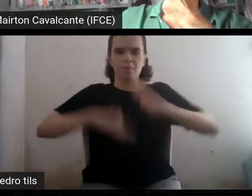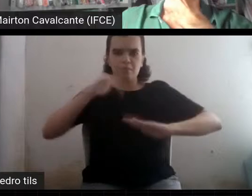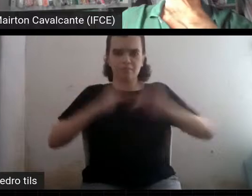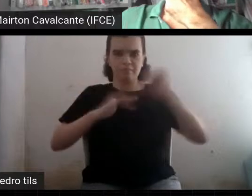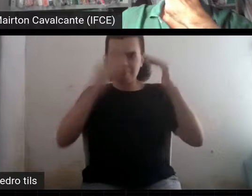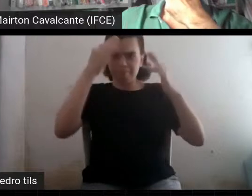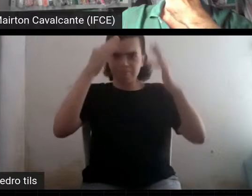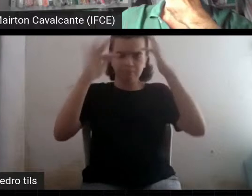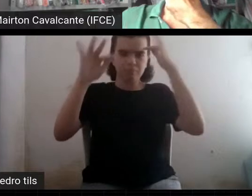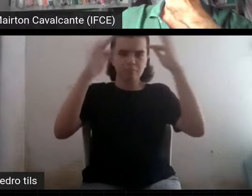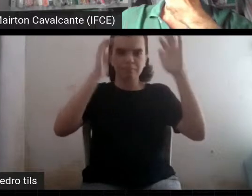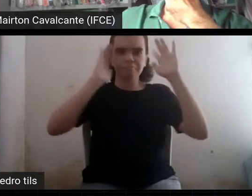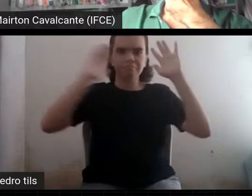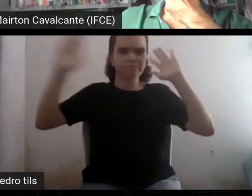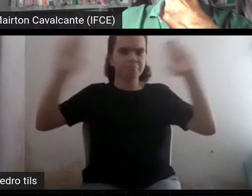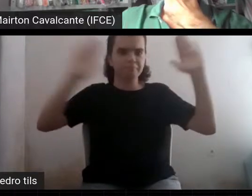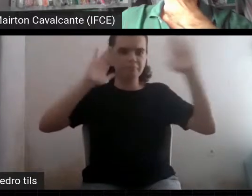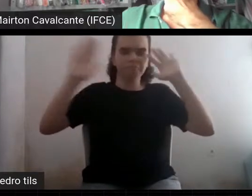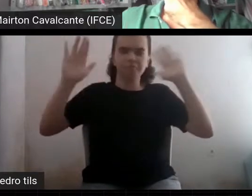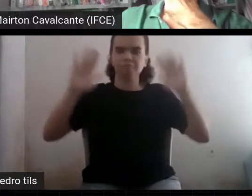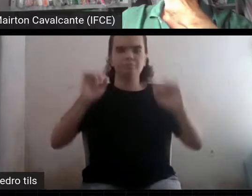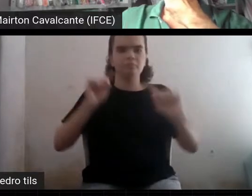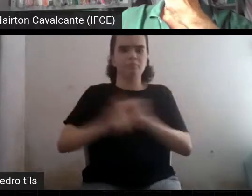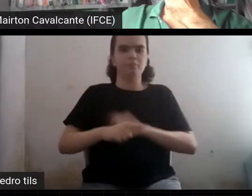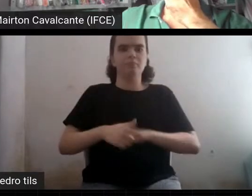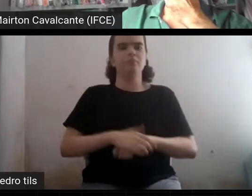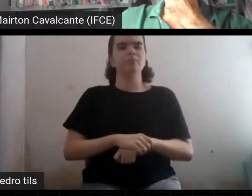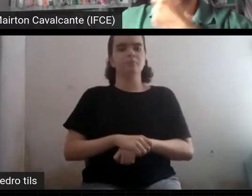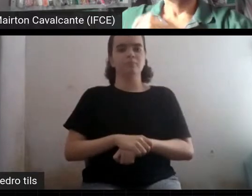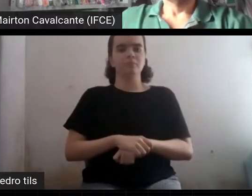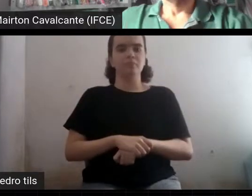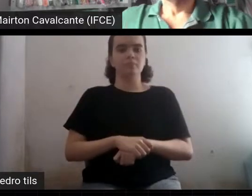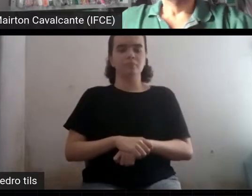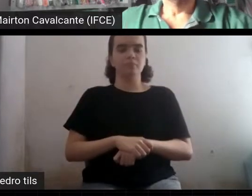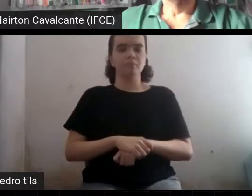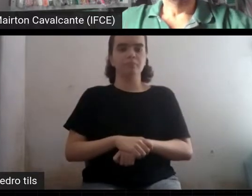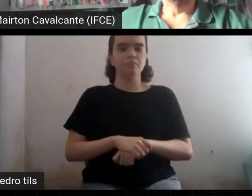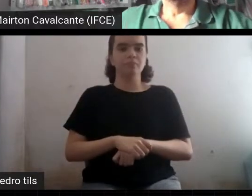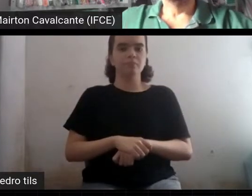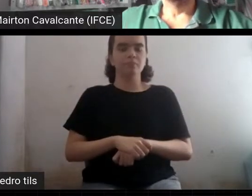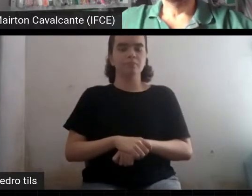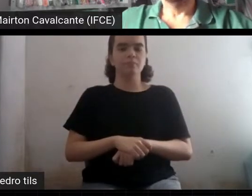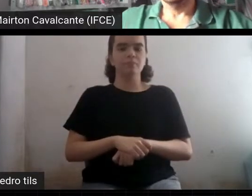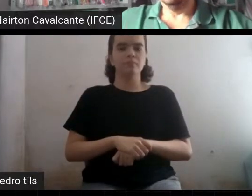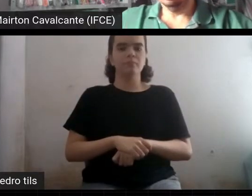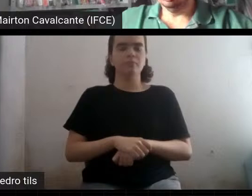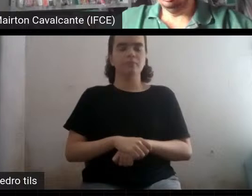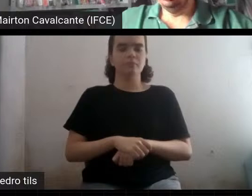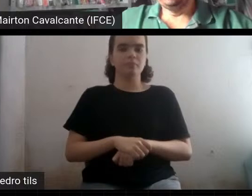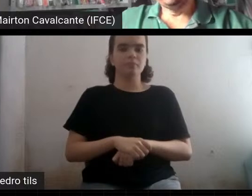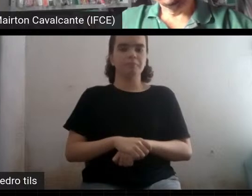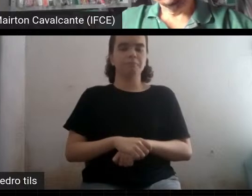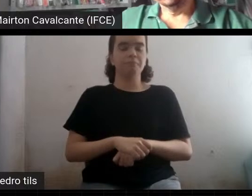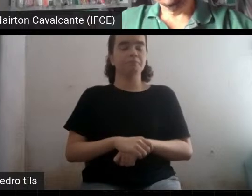Talvez seja sempre importante lembrar essas coisas para um público mais amplo como esse daqui e com essas perguntas que